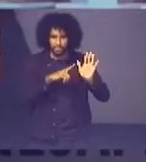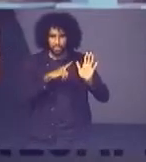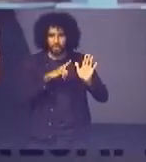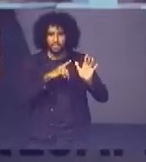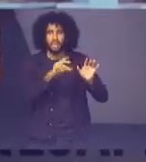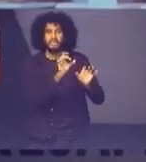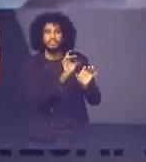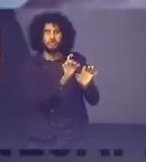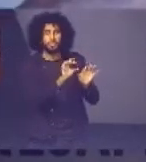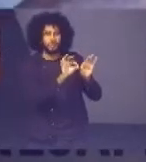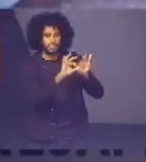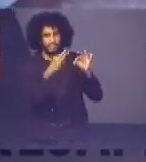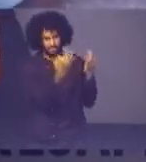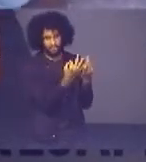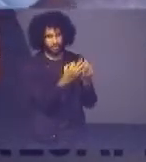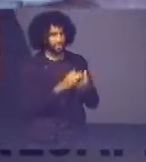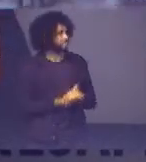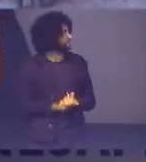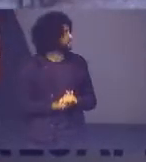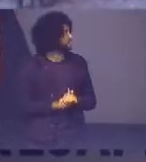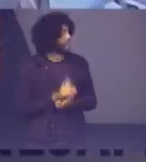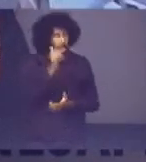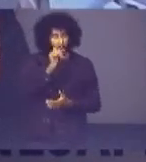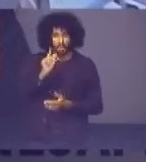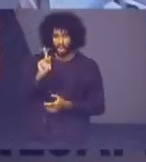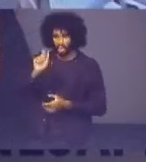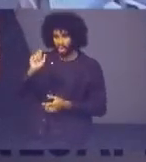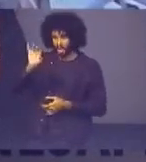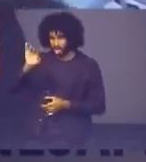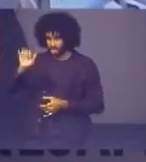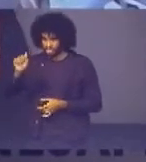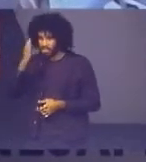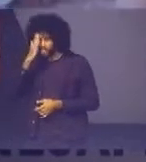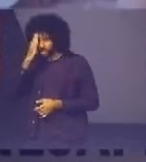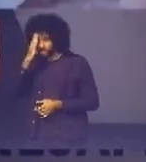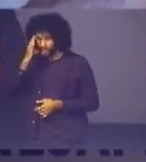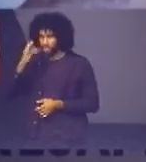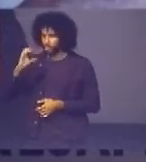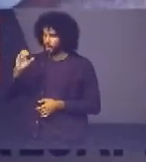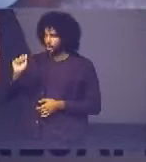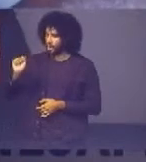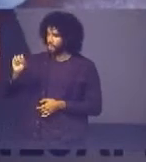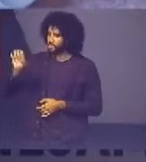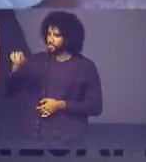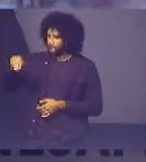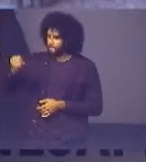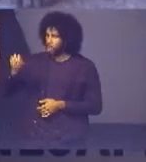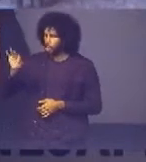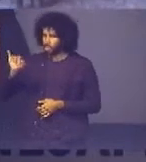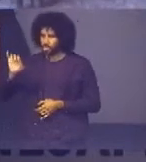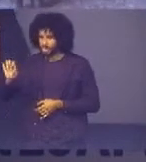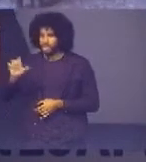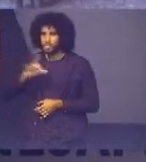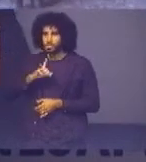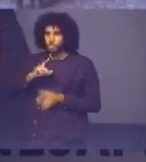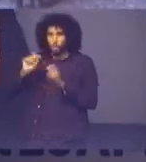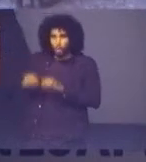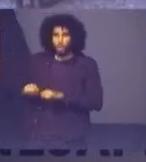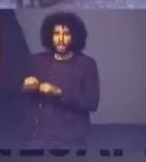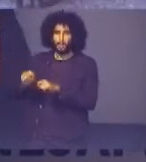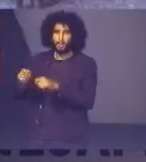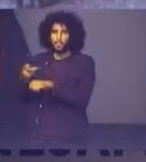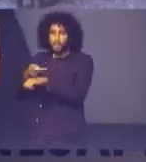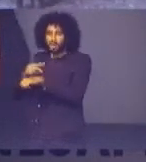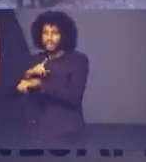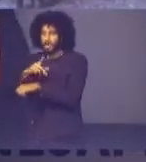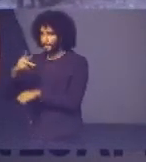da família. Kátia ficou sabendo do evento por meio do Crasnorte. Seu interesse era a definição de pensão alimentícia para o